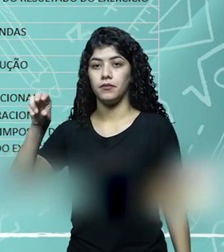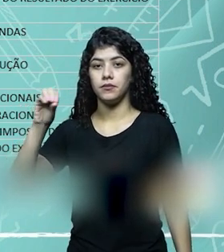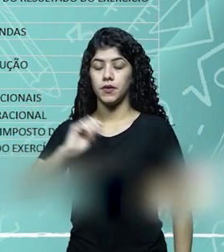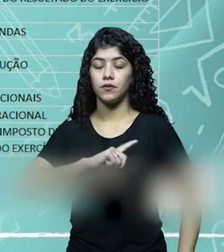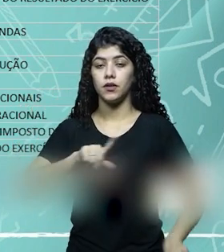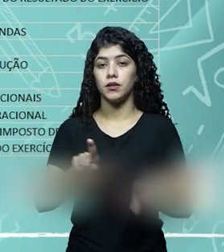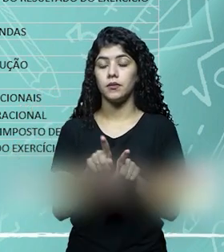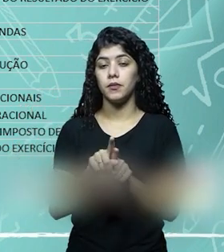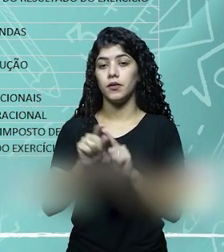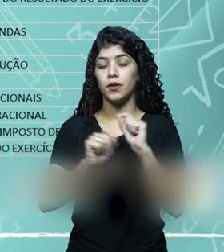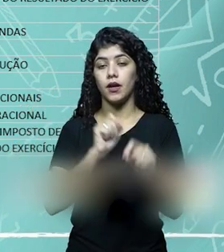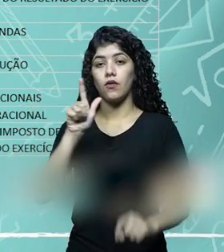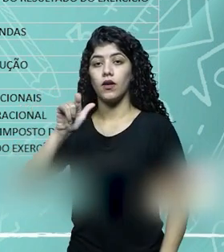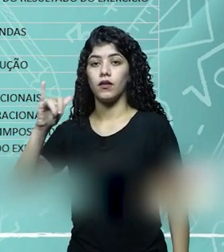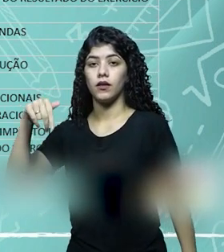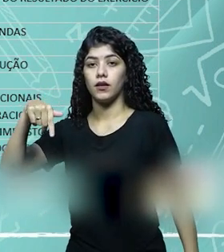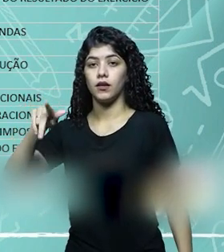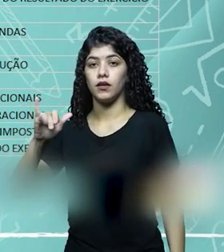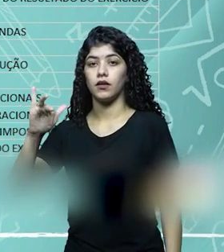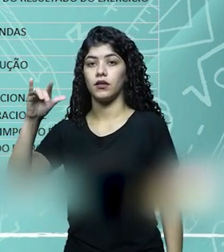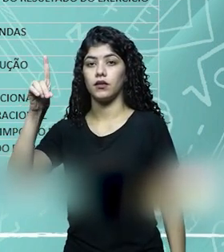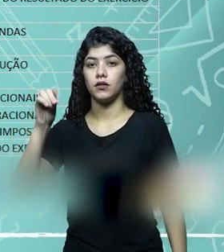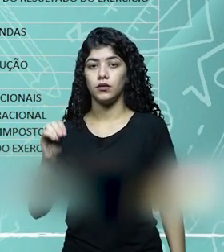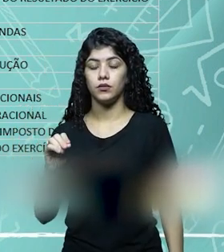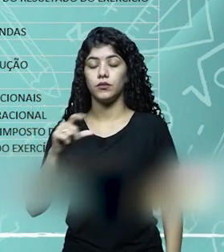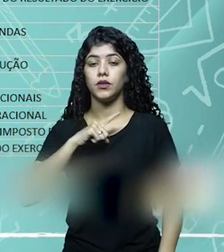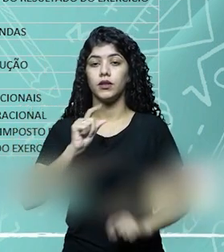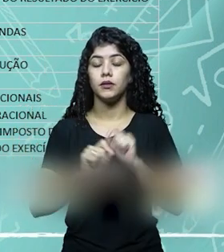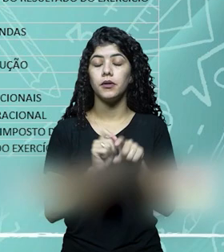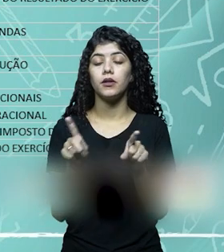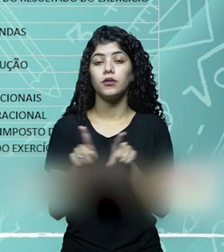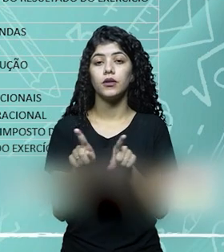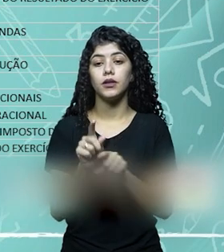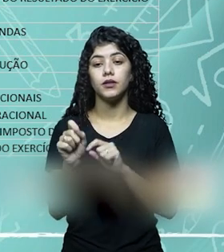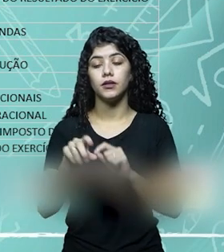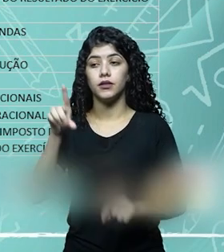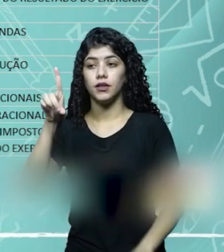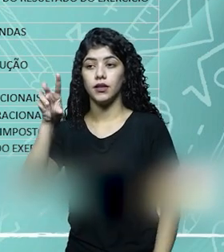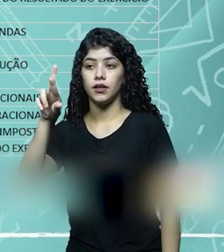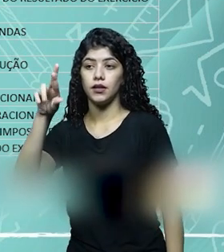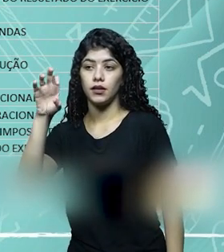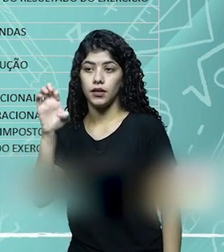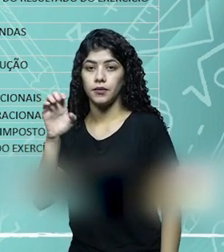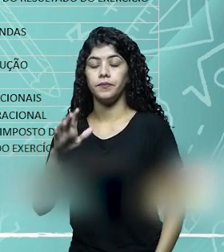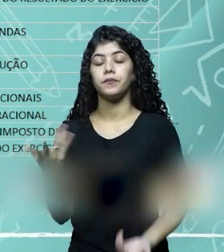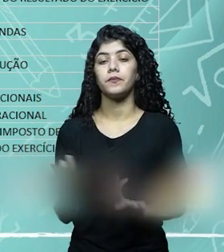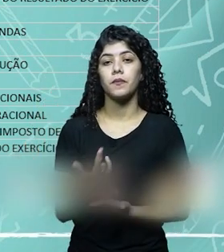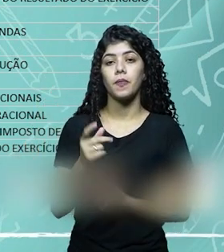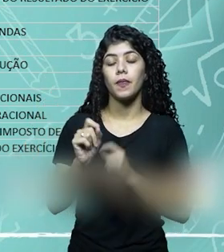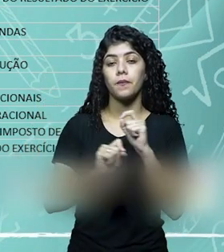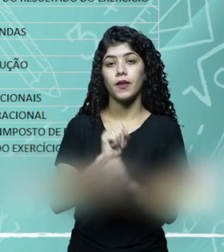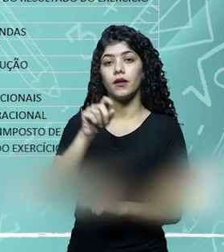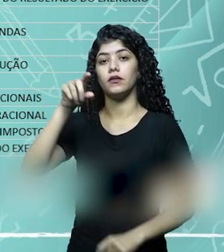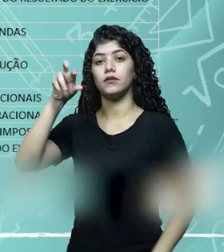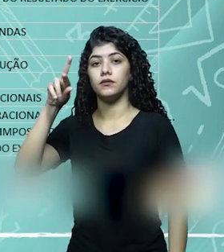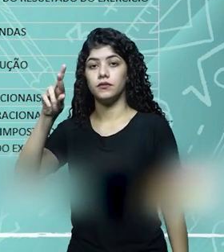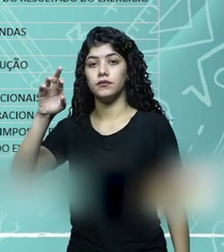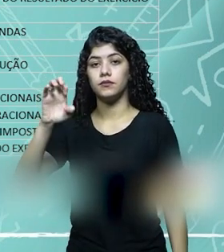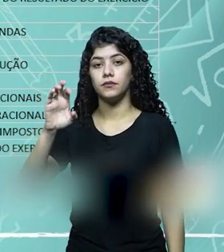patrimônio líquido. Já para o resultado nós temos o quê? Os itens da ADRE, que são as receitas, as deduções,